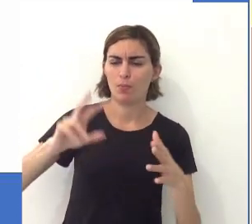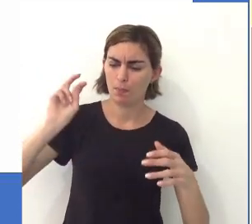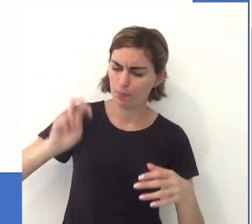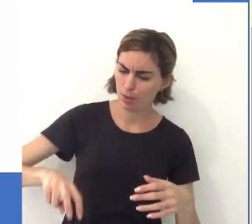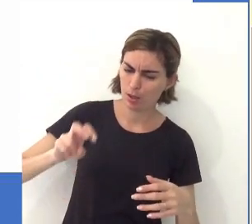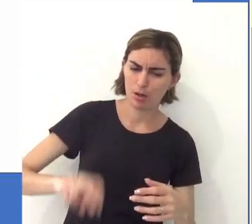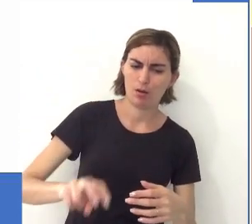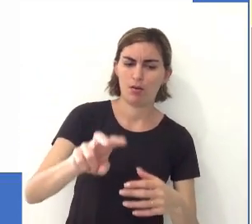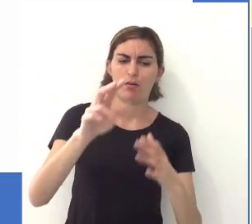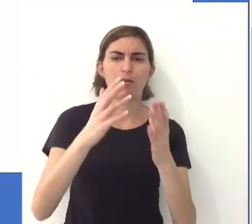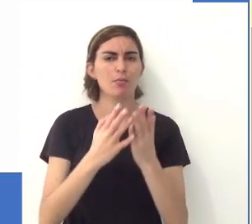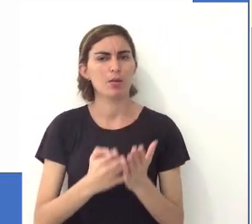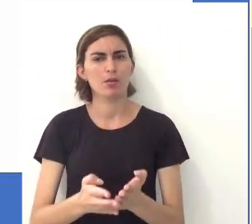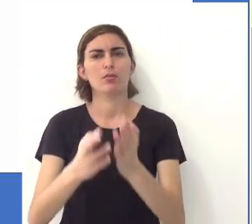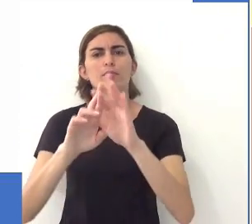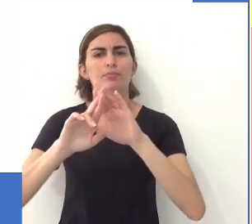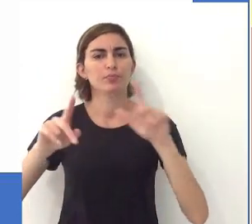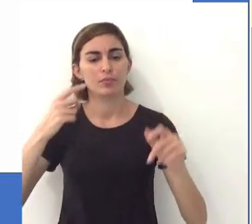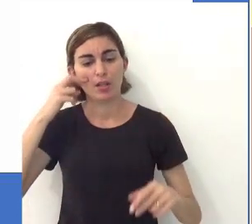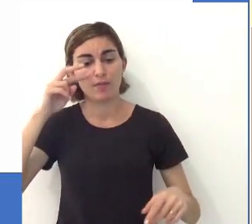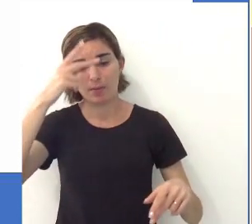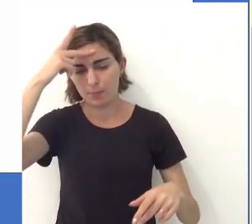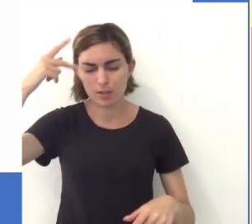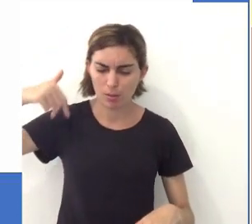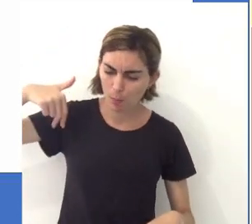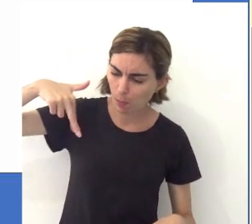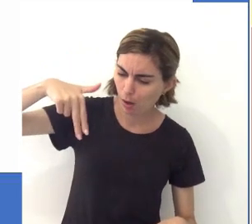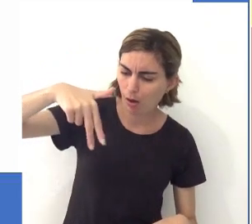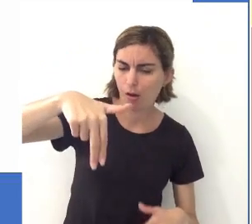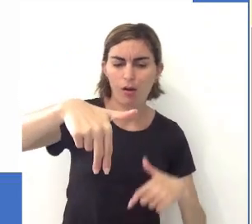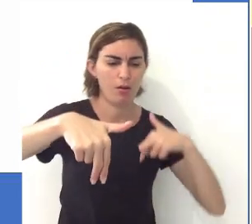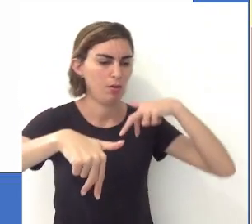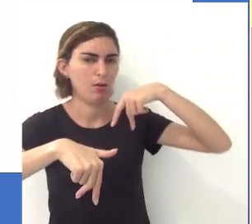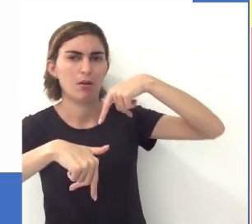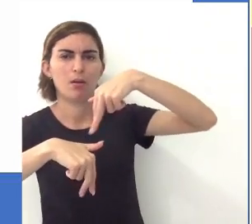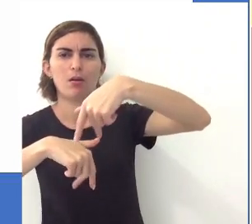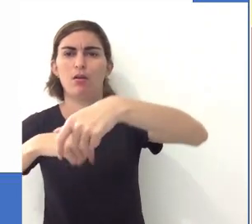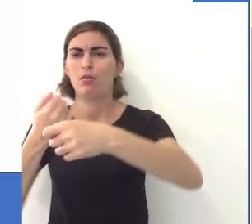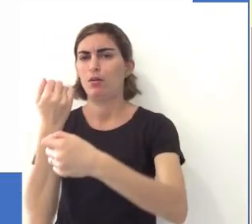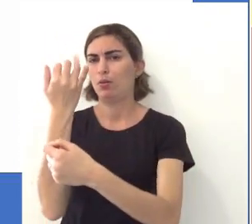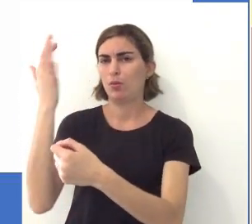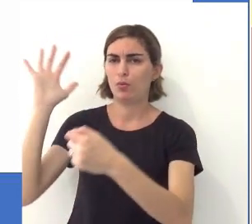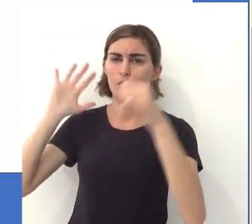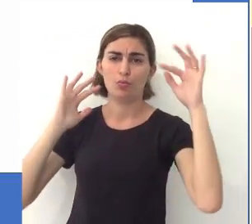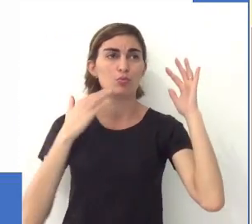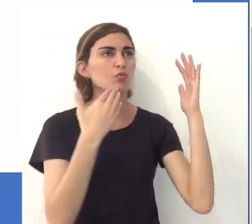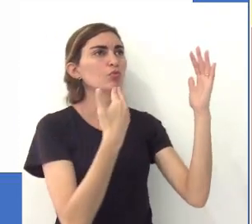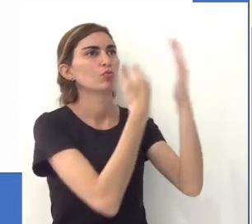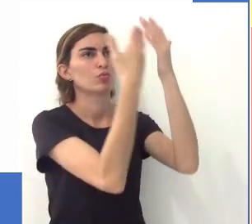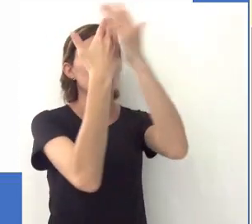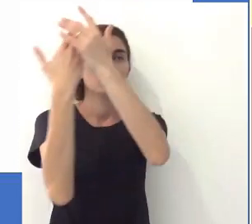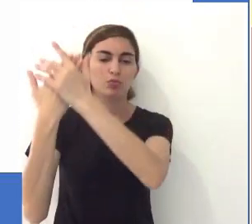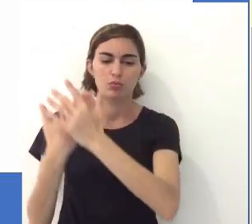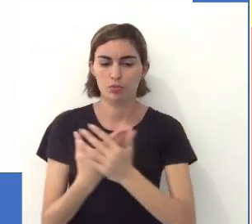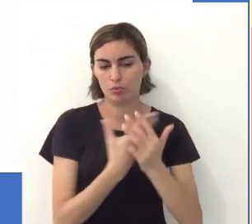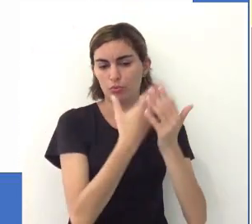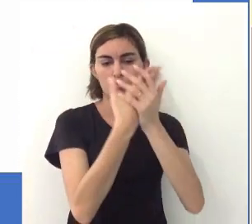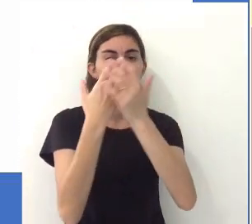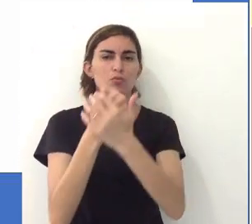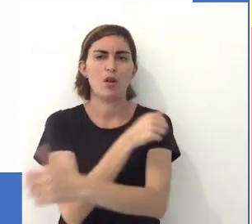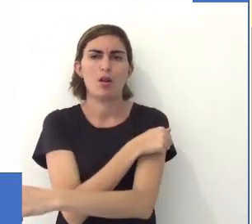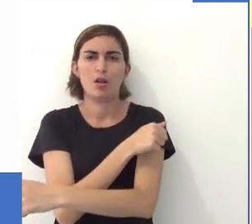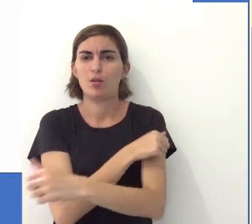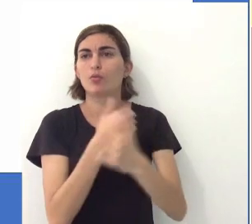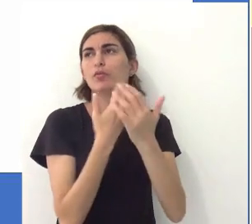bike como a pé, como vocês veem aí na tela, tá? Pessoas que vão até ambientes de estudo, né, geralmente